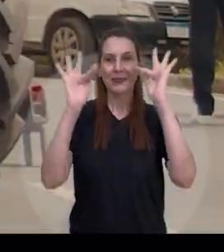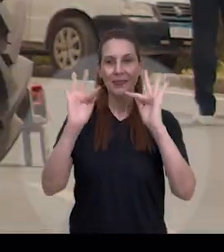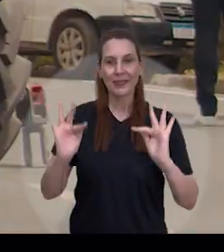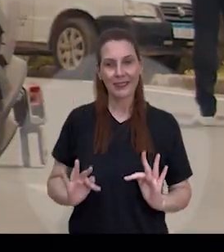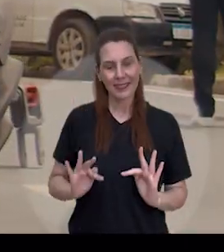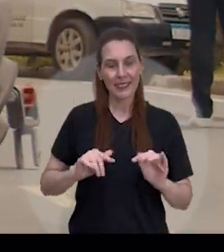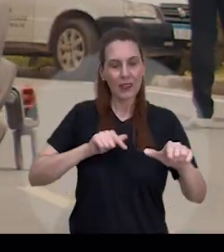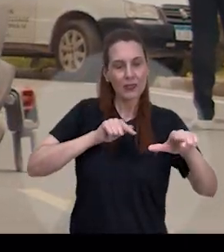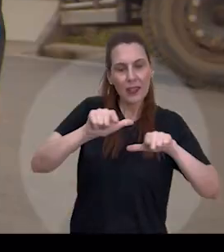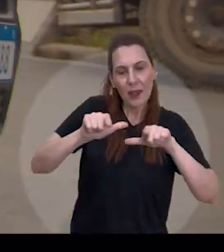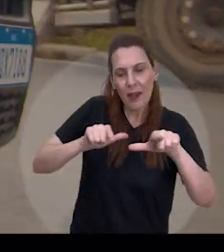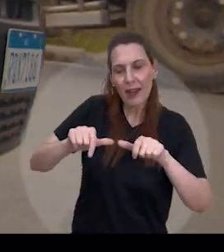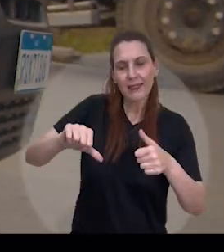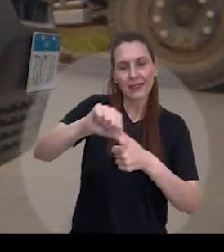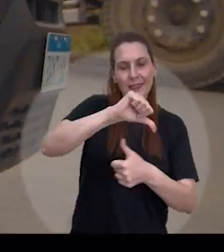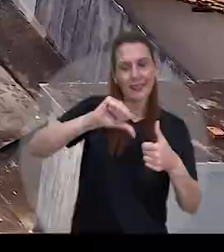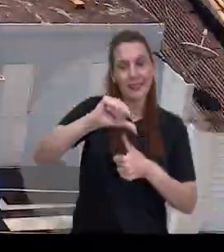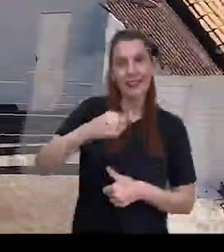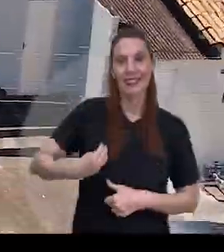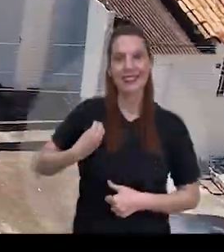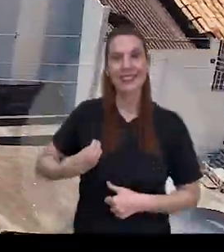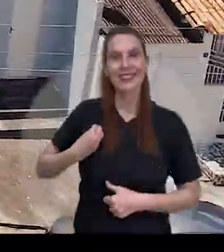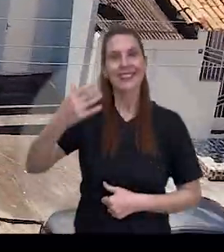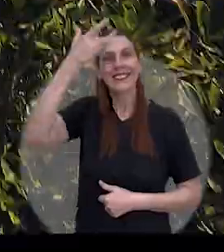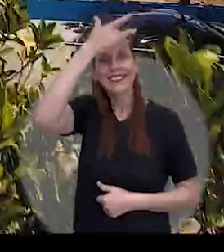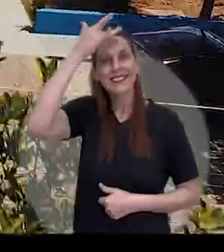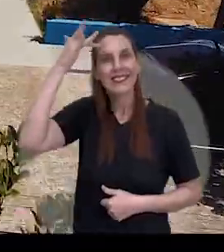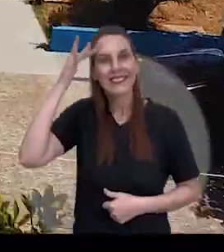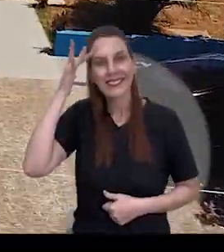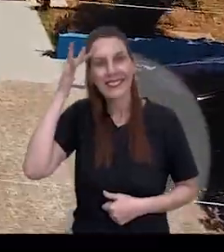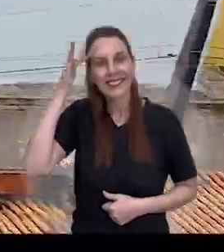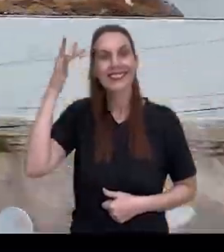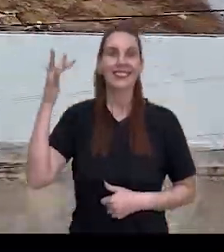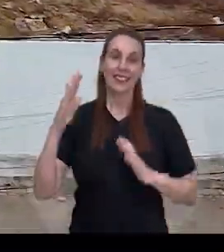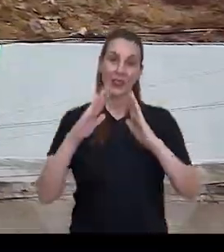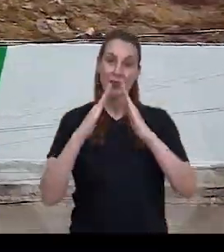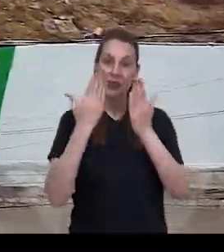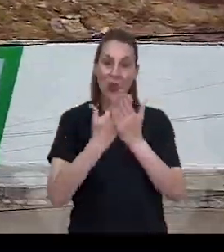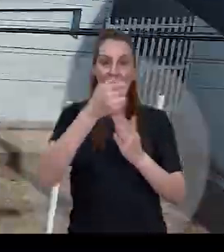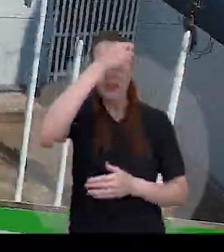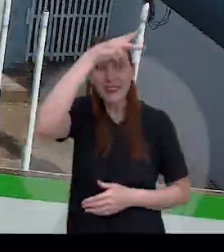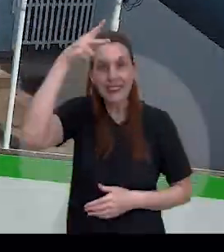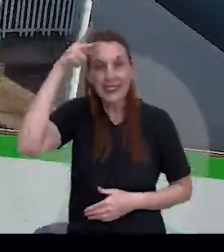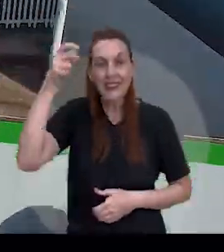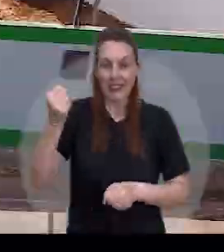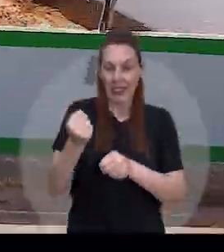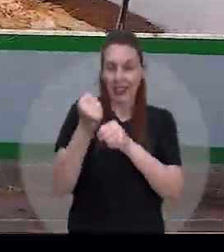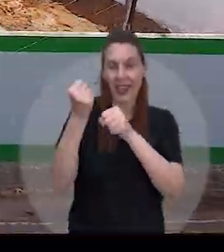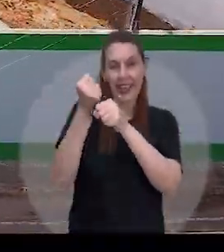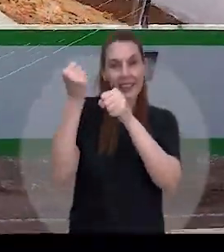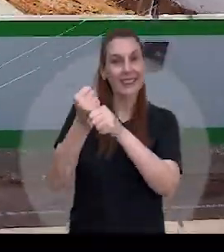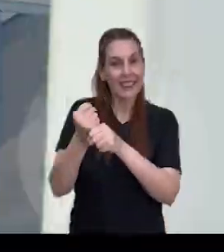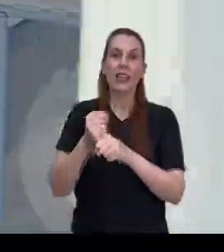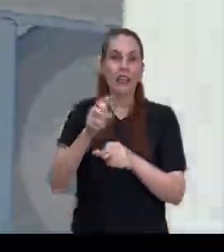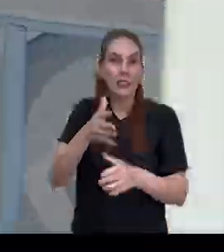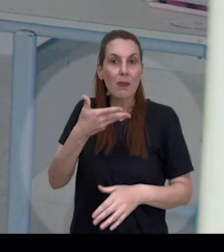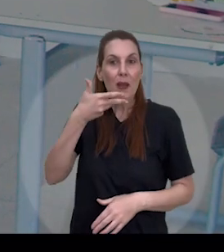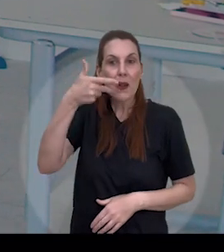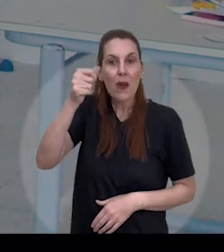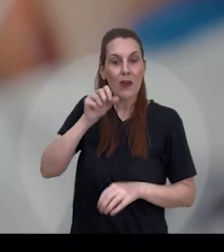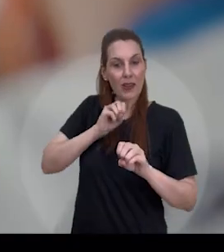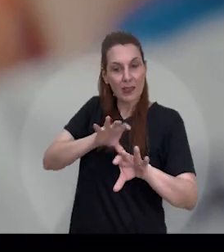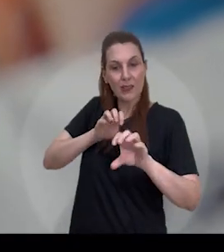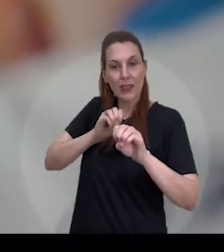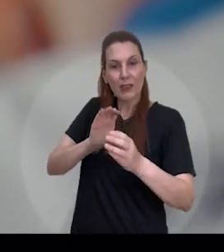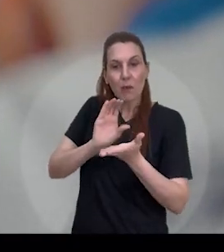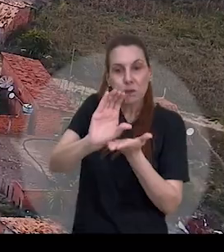felicidade com o trabalho que transforma a vida das pessoas. Com as reformas de escolas municipais, investindo